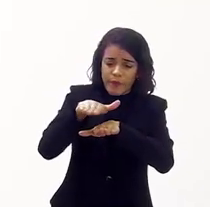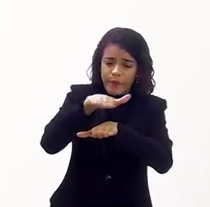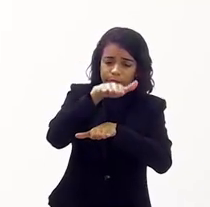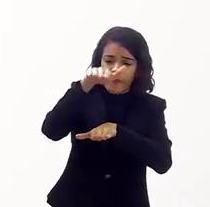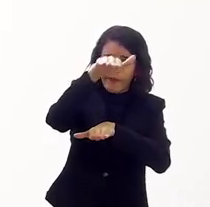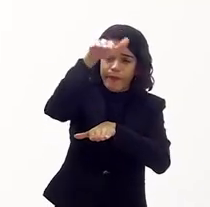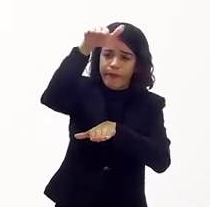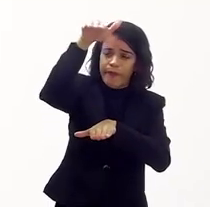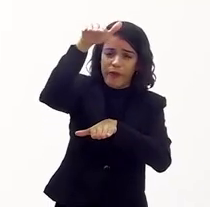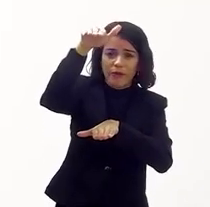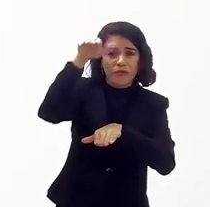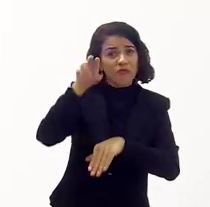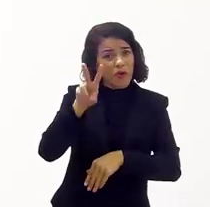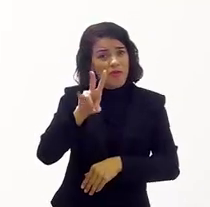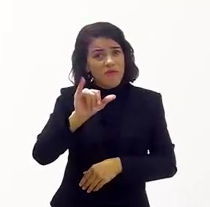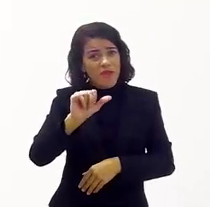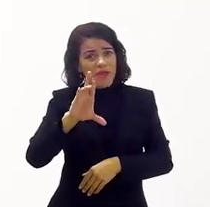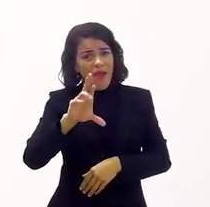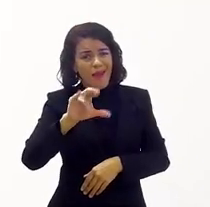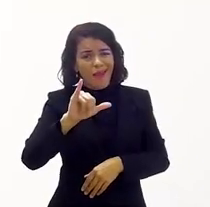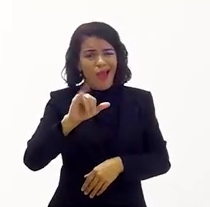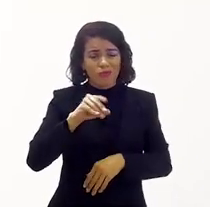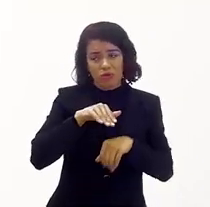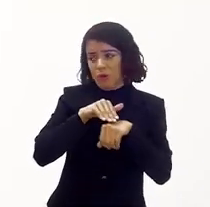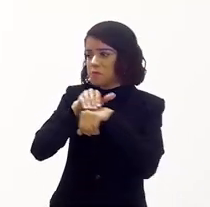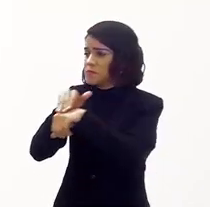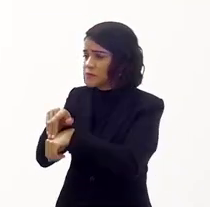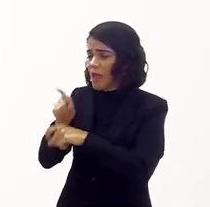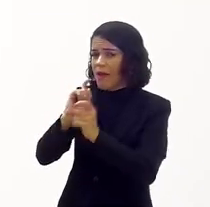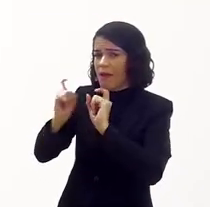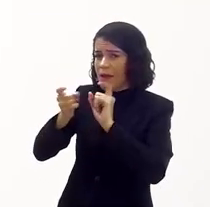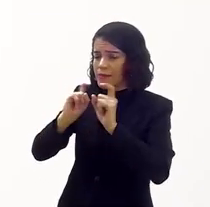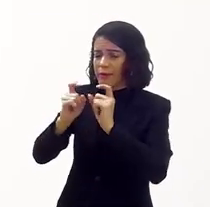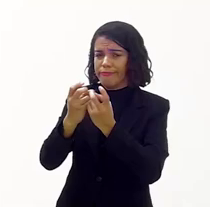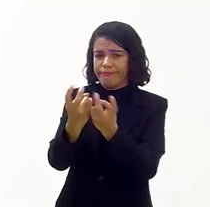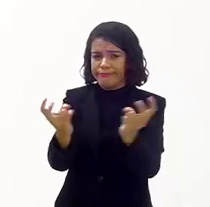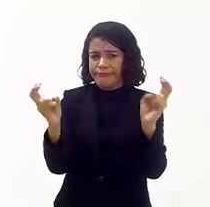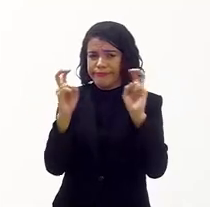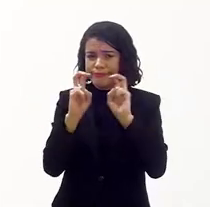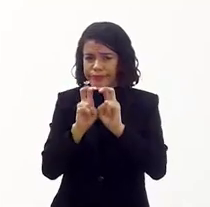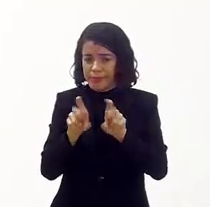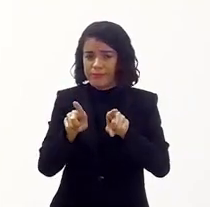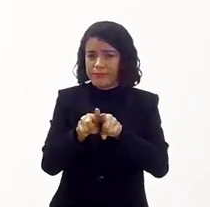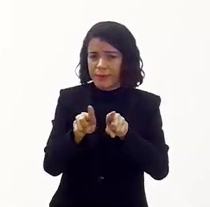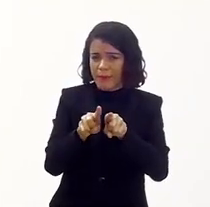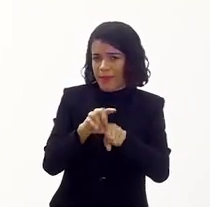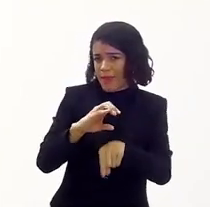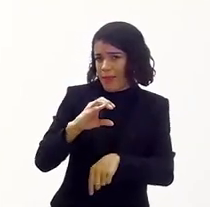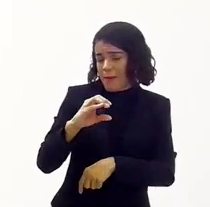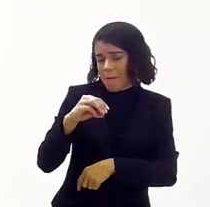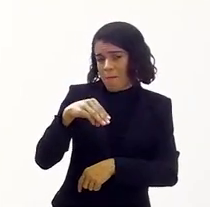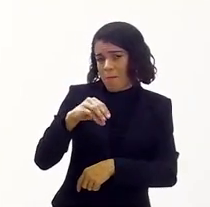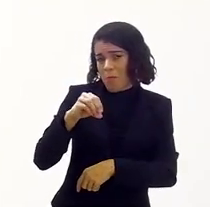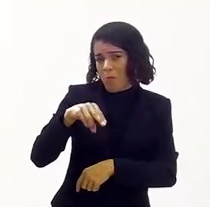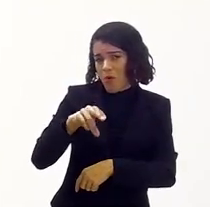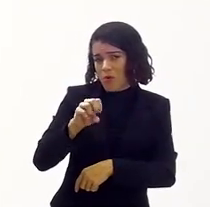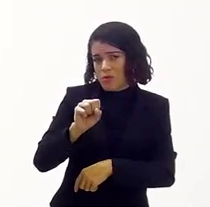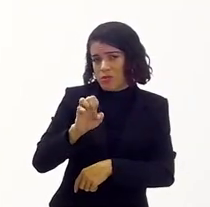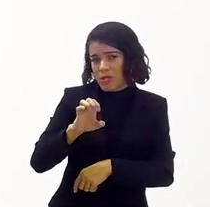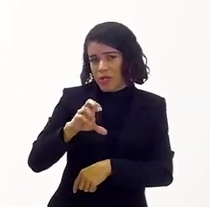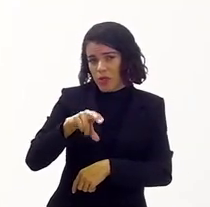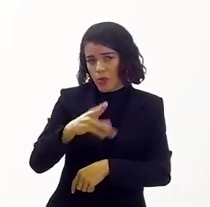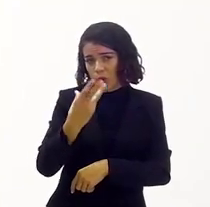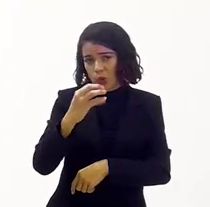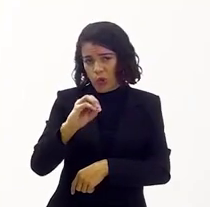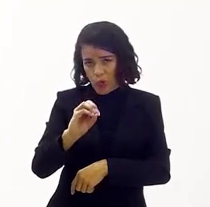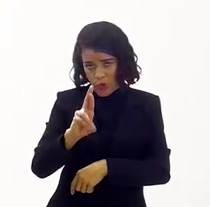telefone desse mágico? Aí já foi no vicariato. Aí o vicariato, eu levei o assunto para a reunião, Mons. Caleta, também uma pessoa que abraça